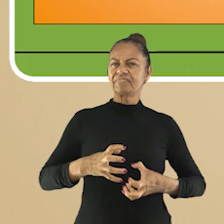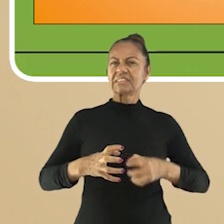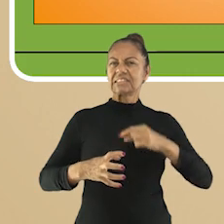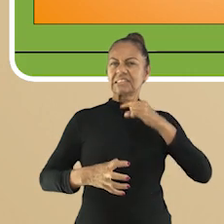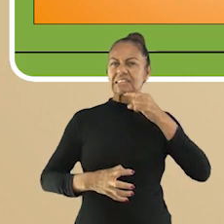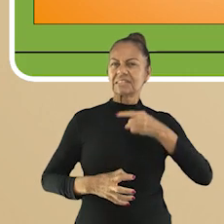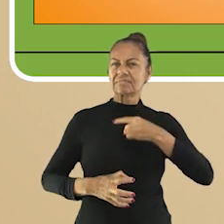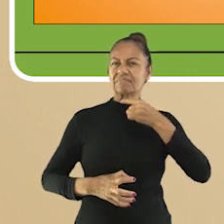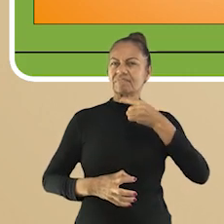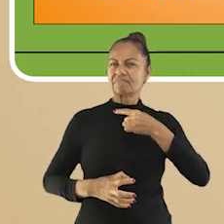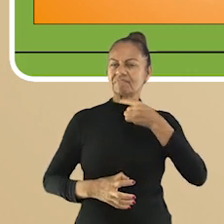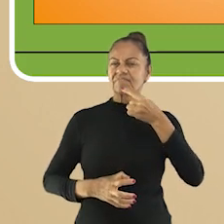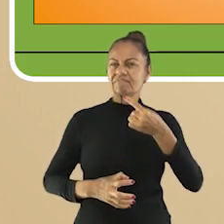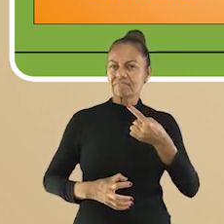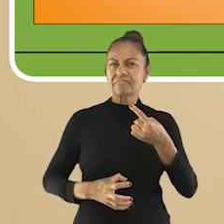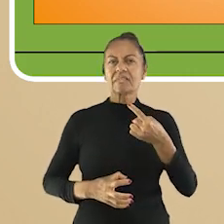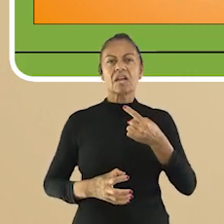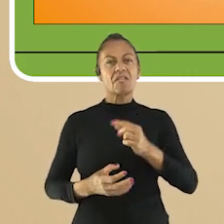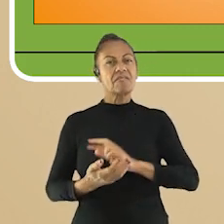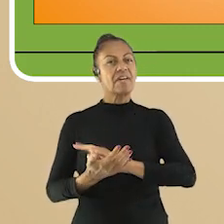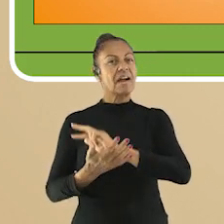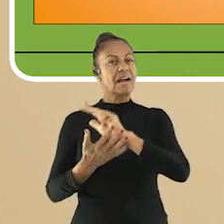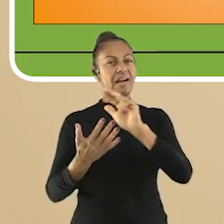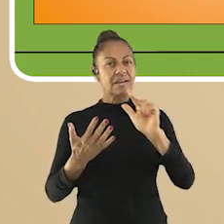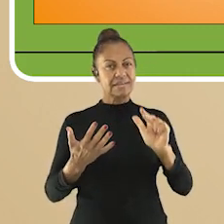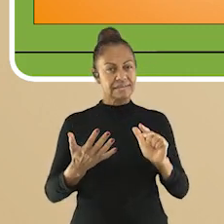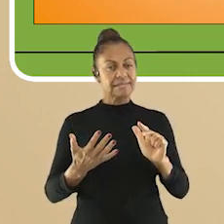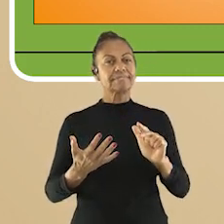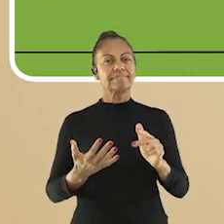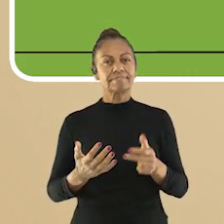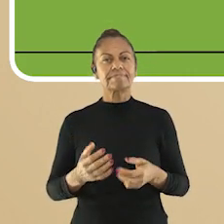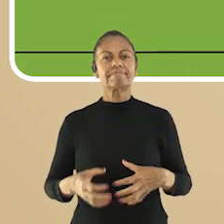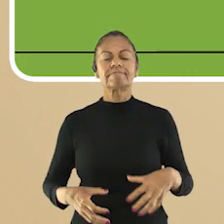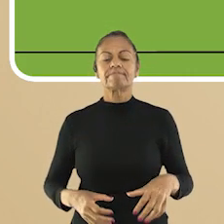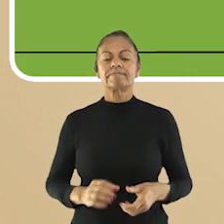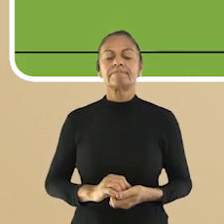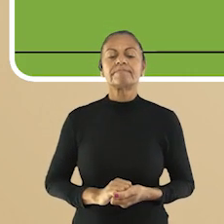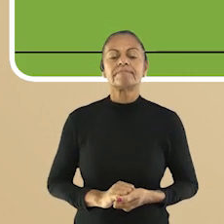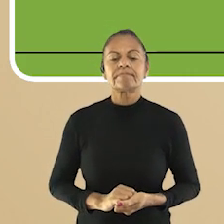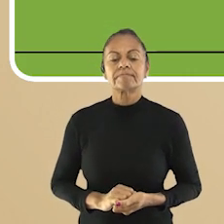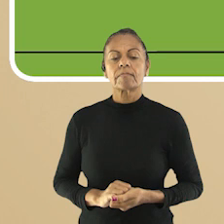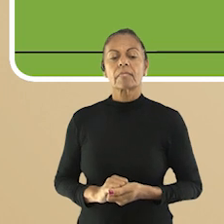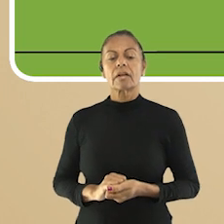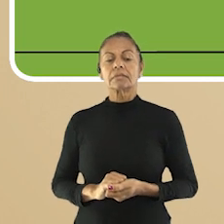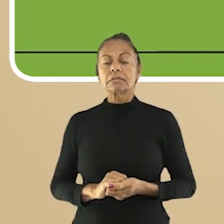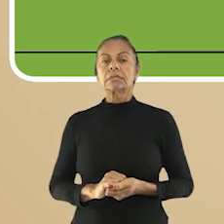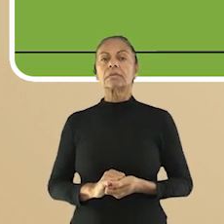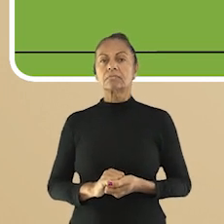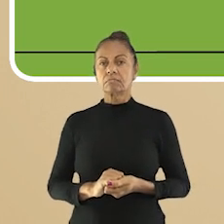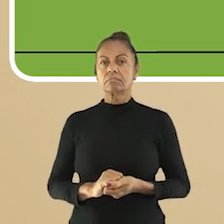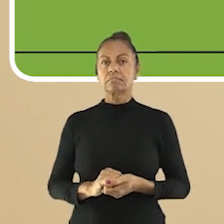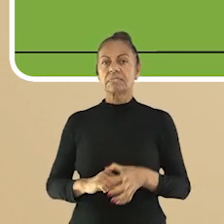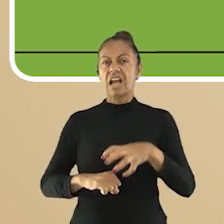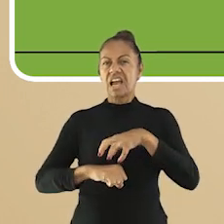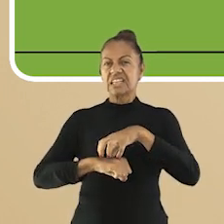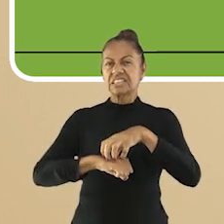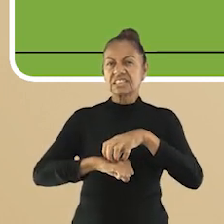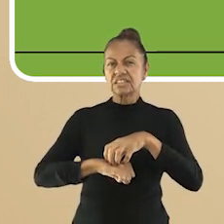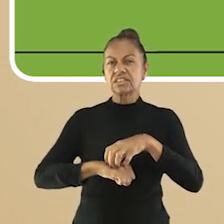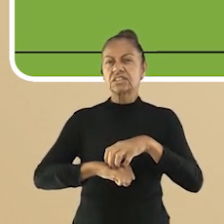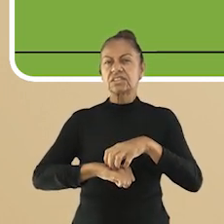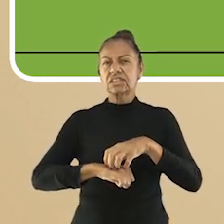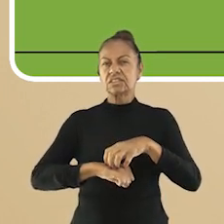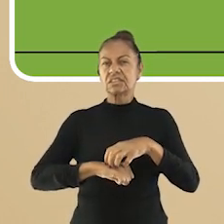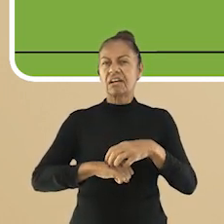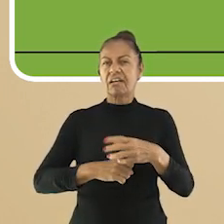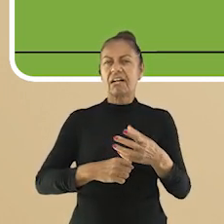dores, desconforto e outros sintomas ligados a eles. Intolerâncias alimentares surgem com o passar dos anos, com o envelhecimento.